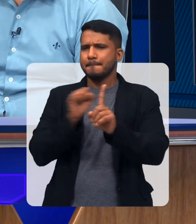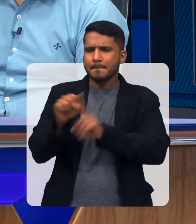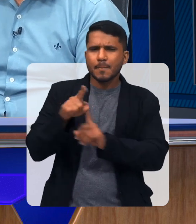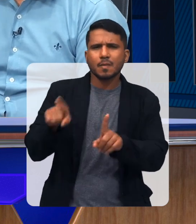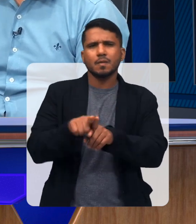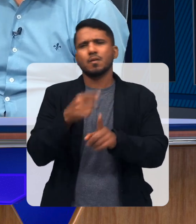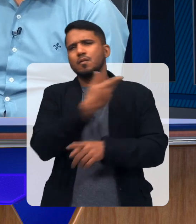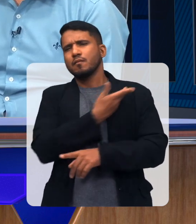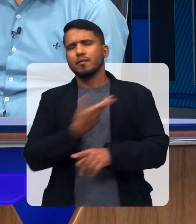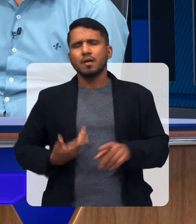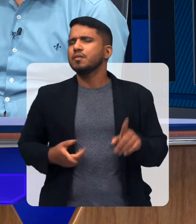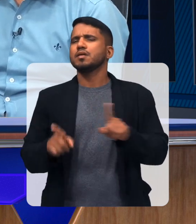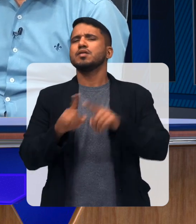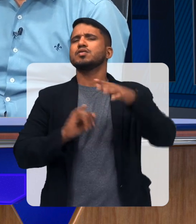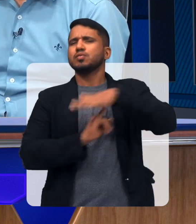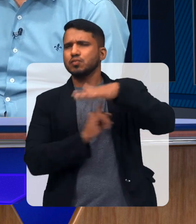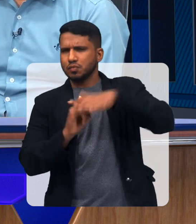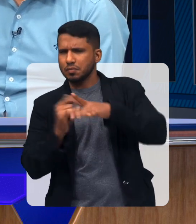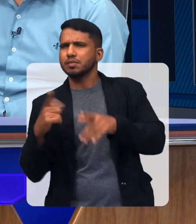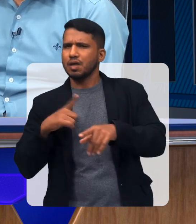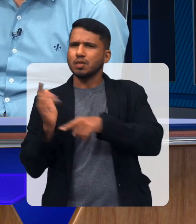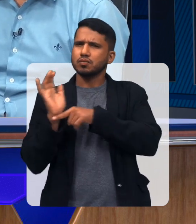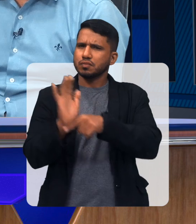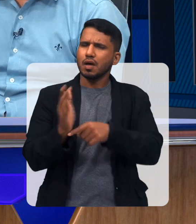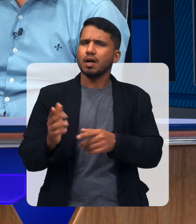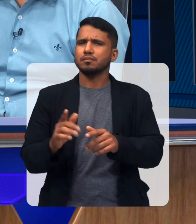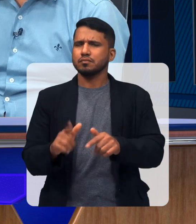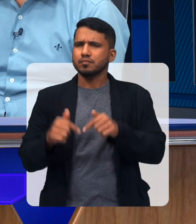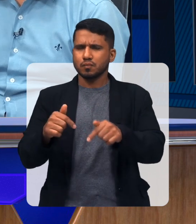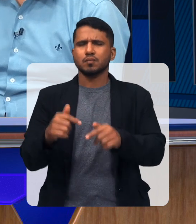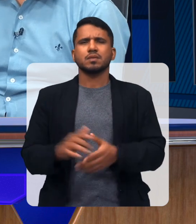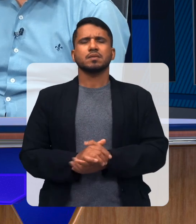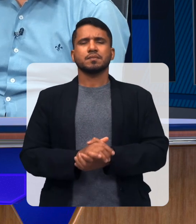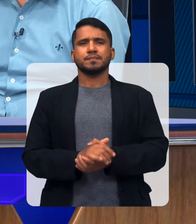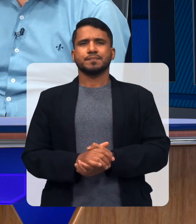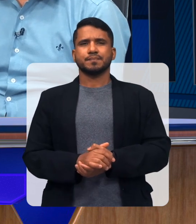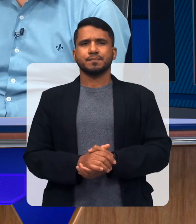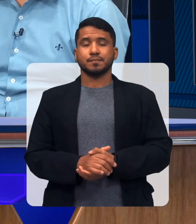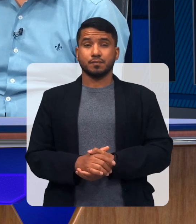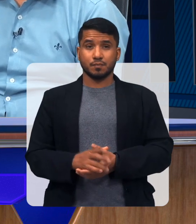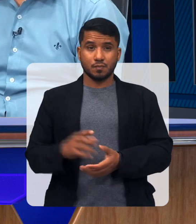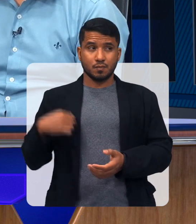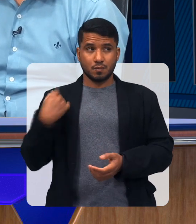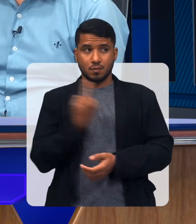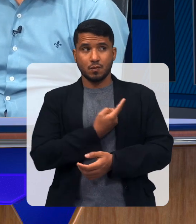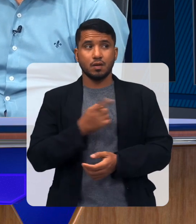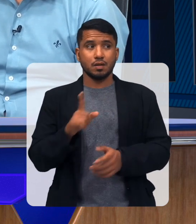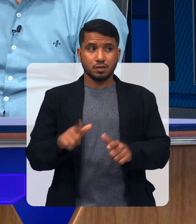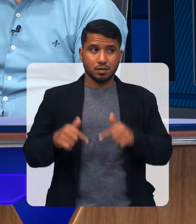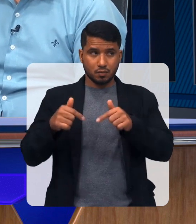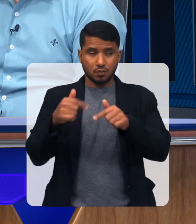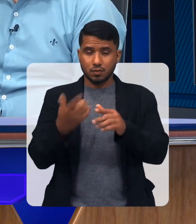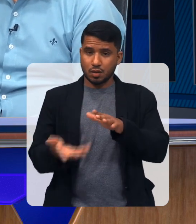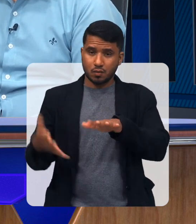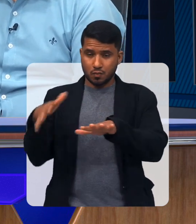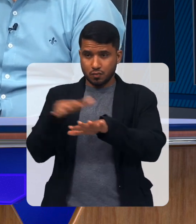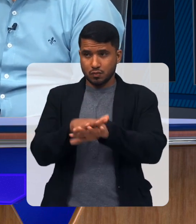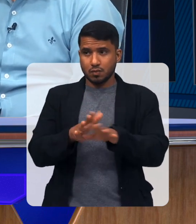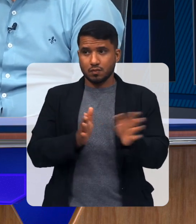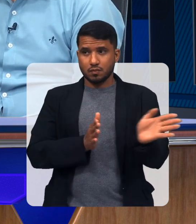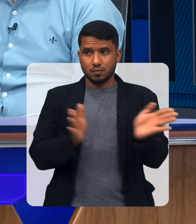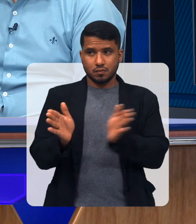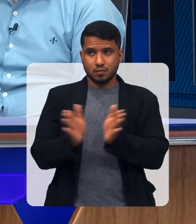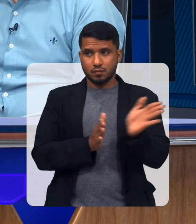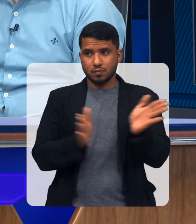social, governamental E das próprias instituições nessa luta? Nós temos...